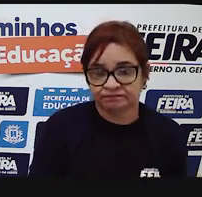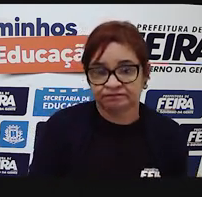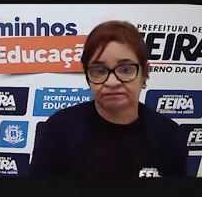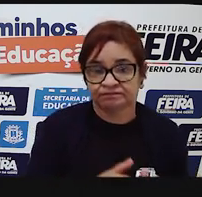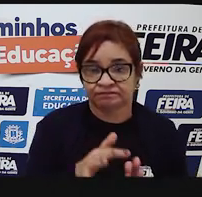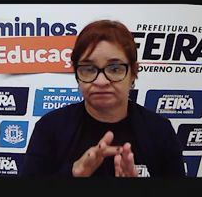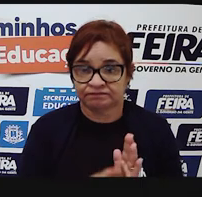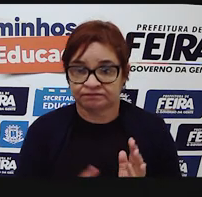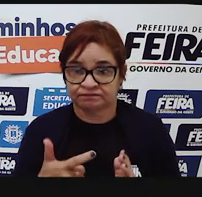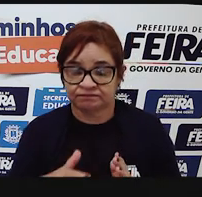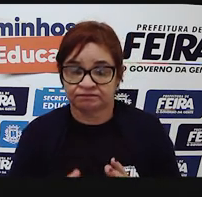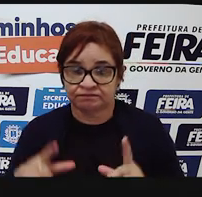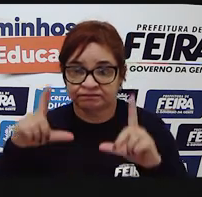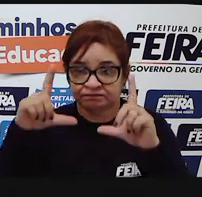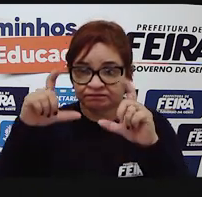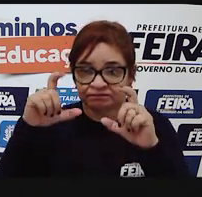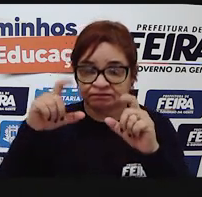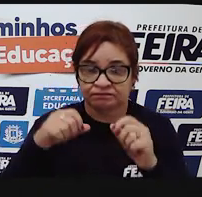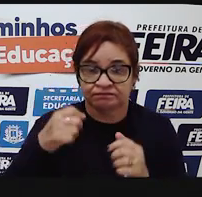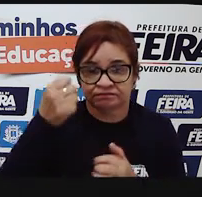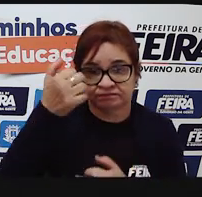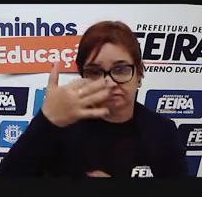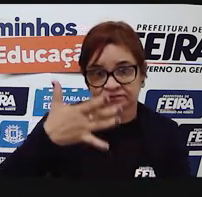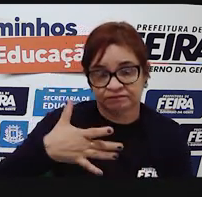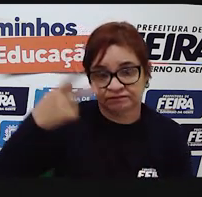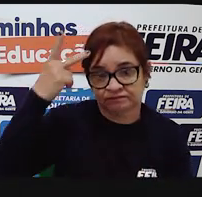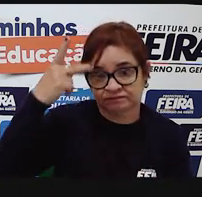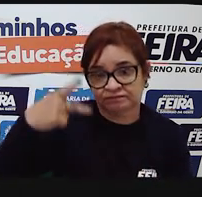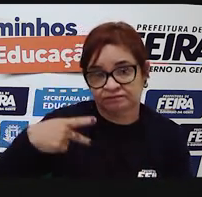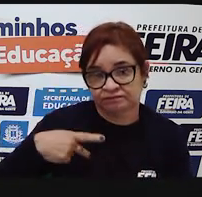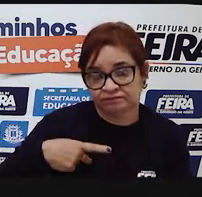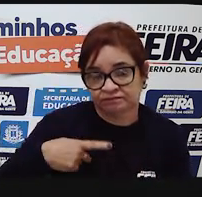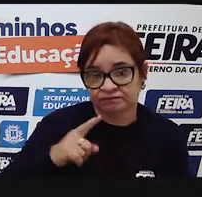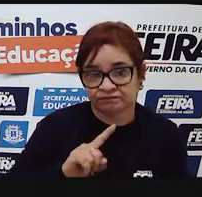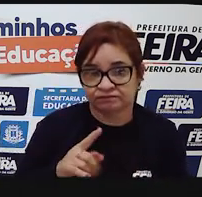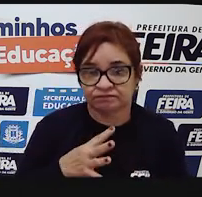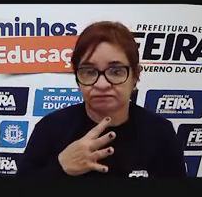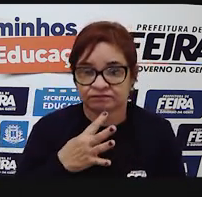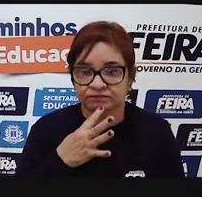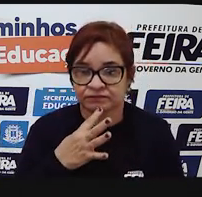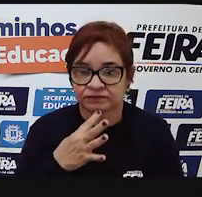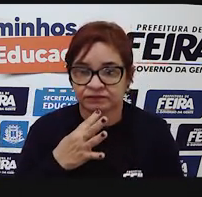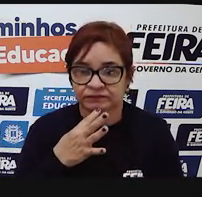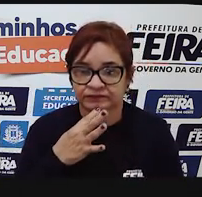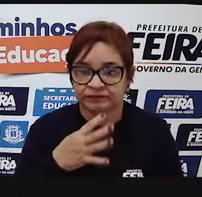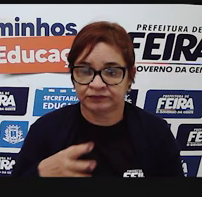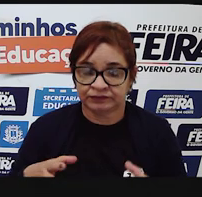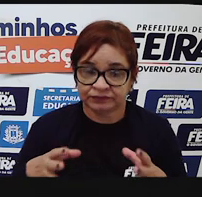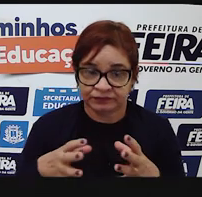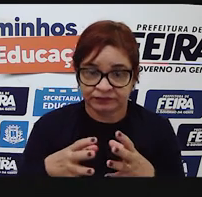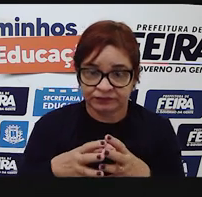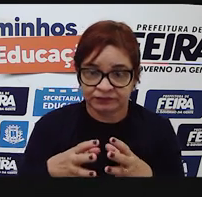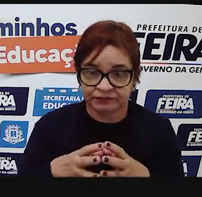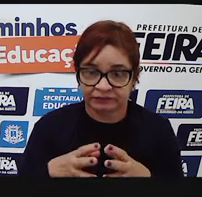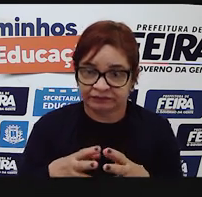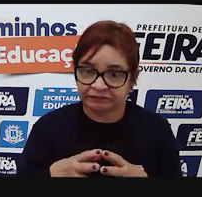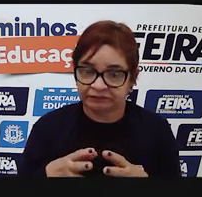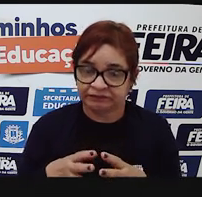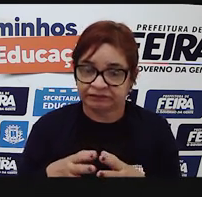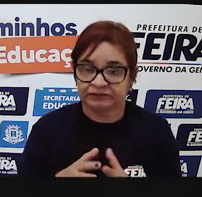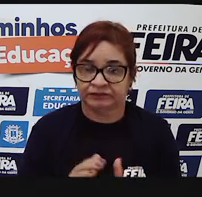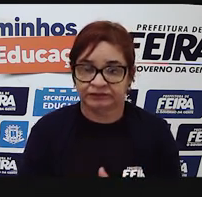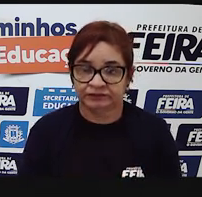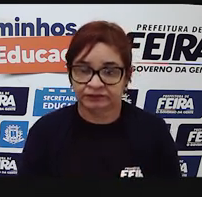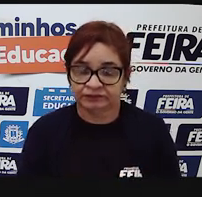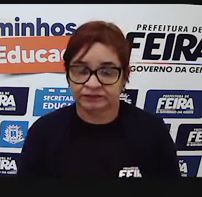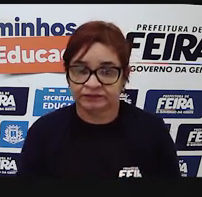em textos, em fotografias ou em relatos pessoais de pessoas anônimas, bordões de grupos restritos, áudio de